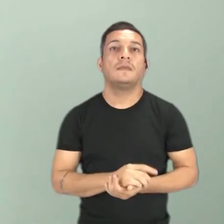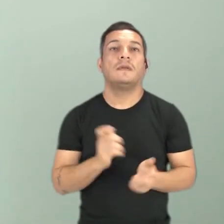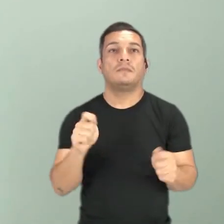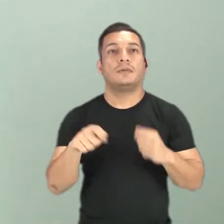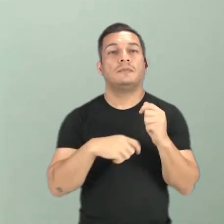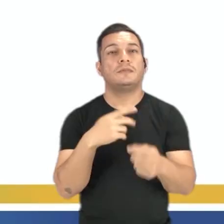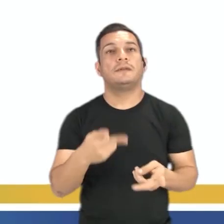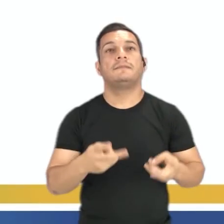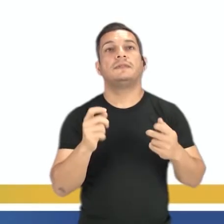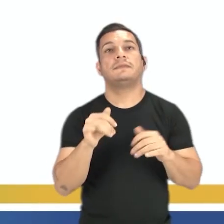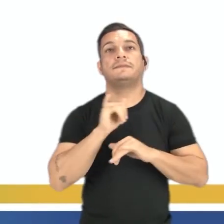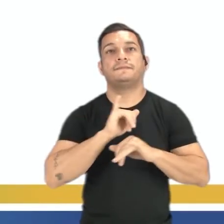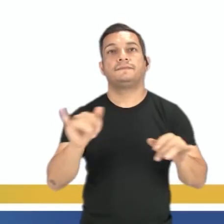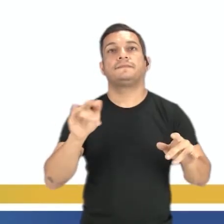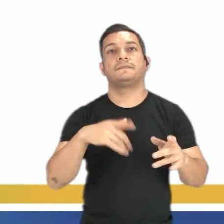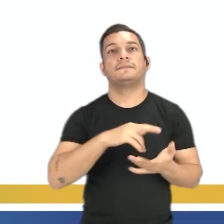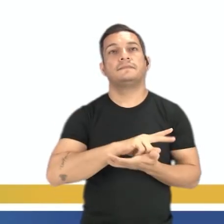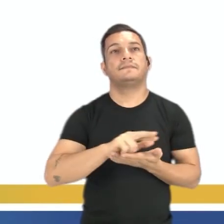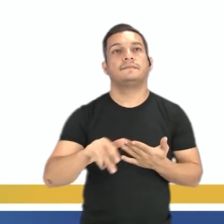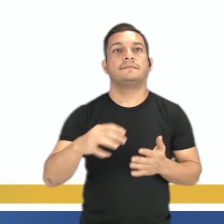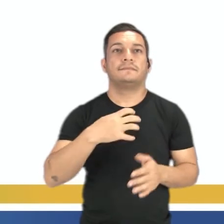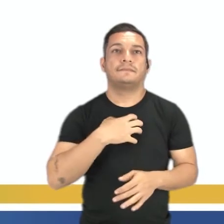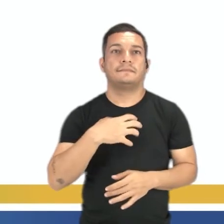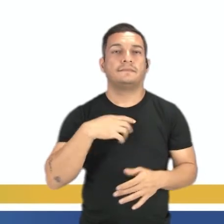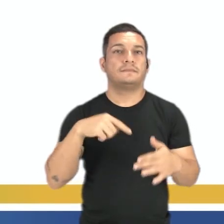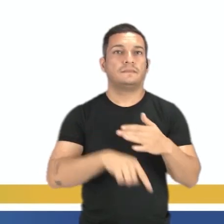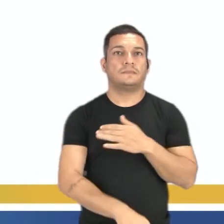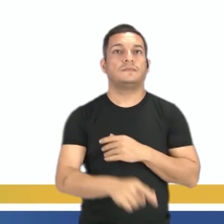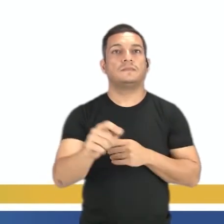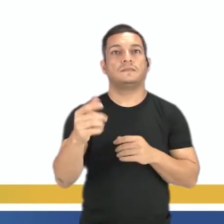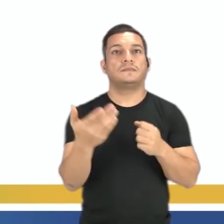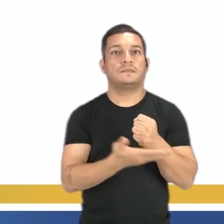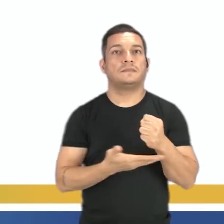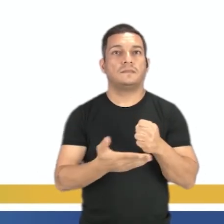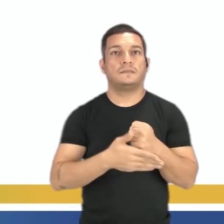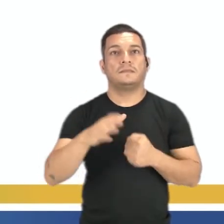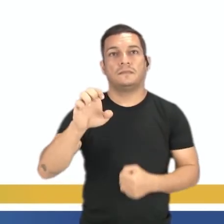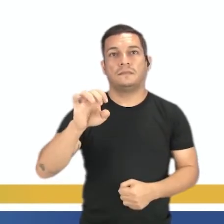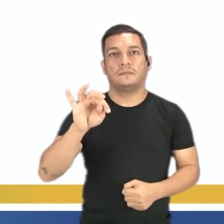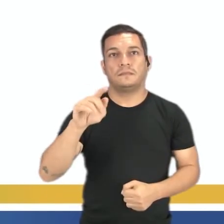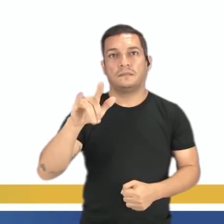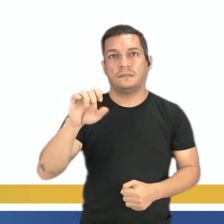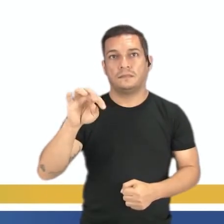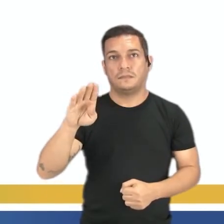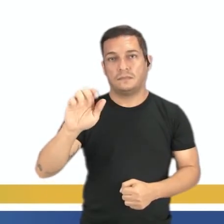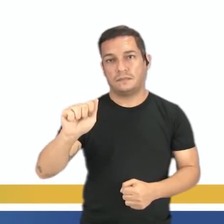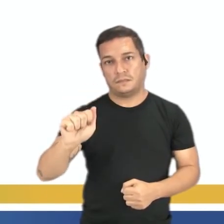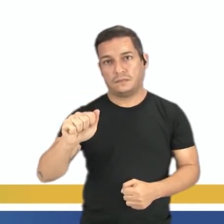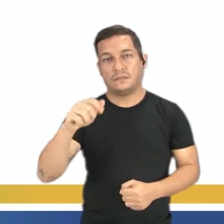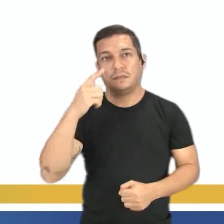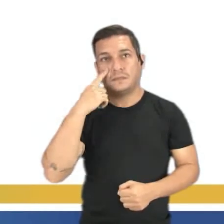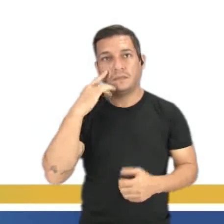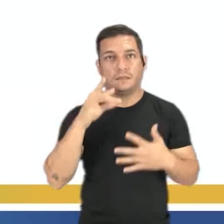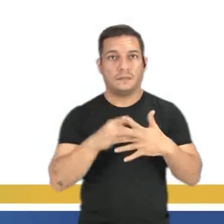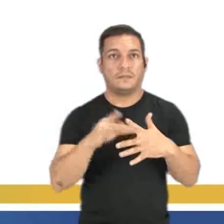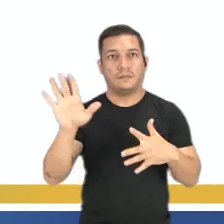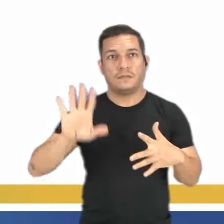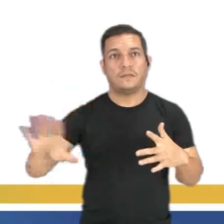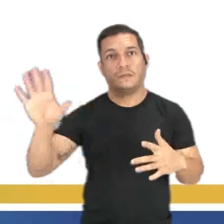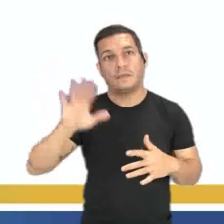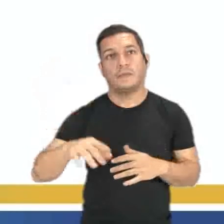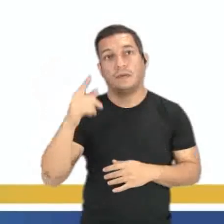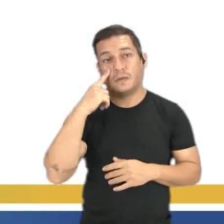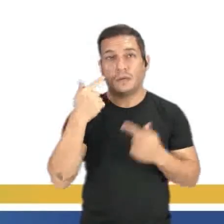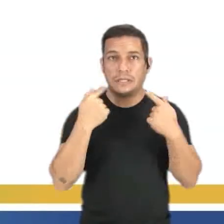Podemos enxergar um anúncio de maneira muito mais aprofundada por meio da estilística e da semiótica. Um